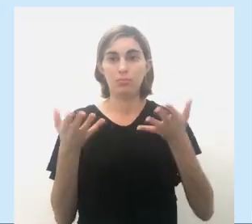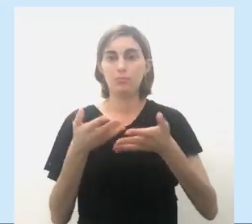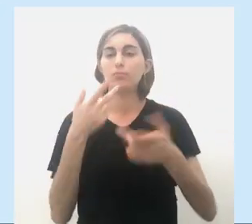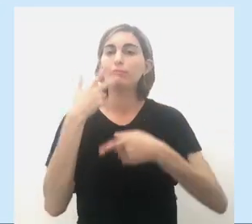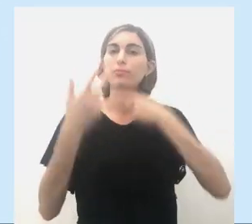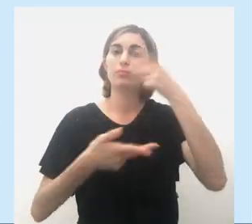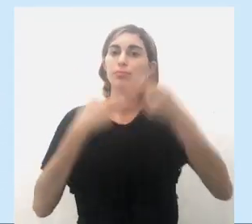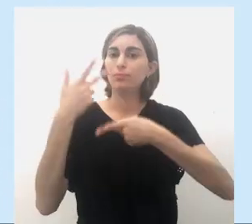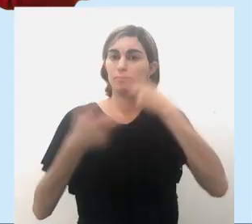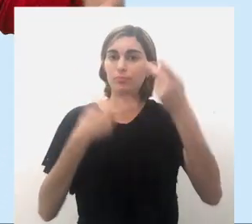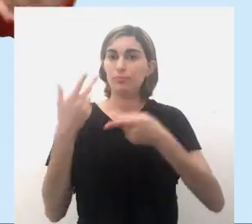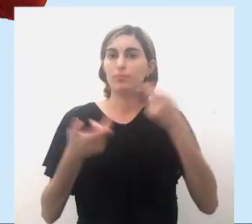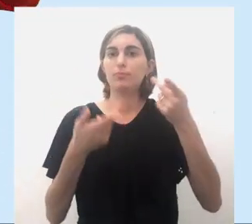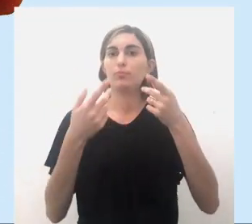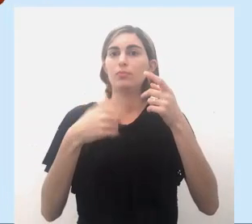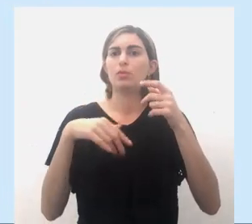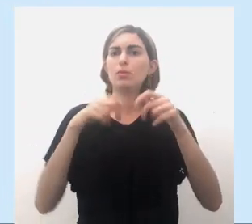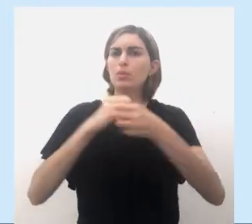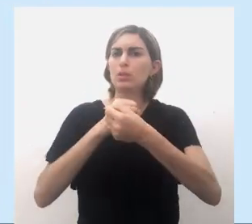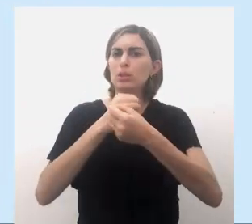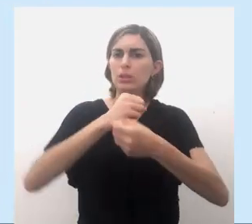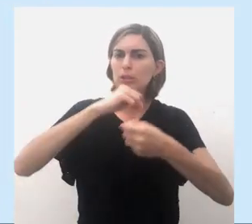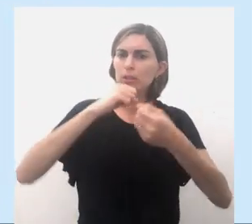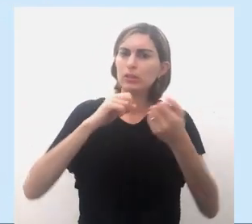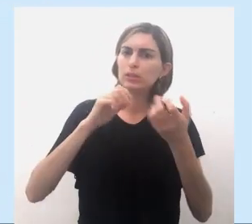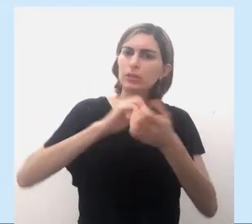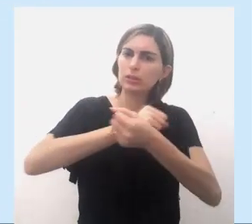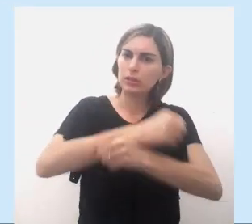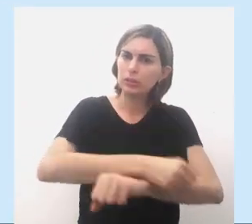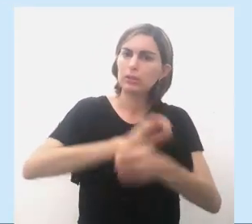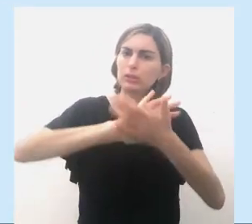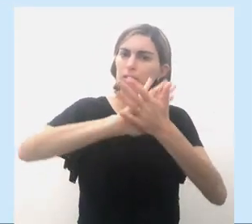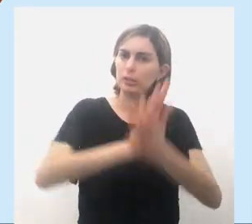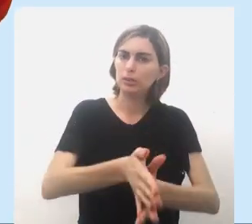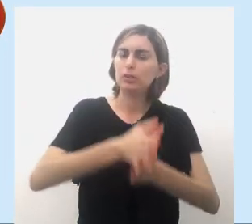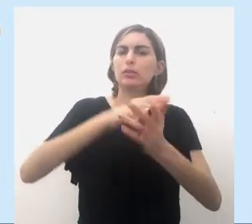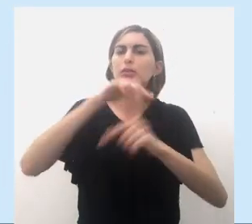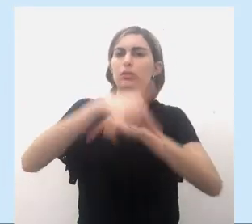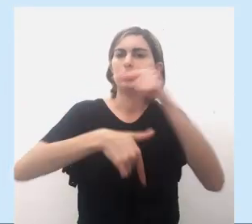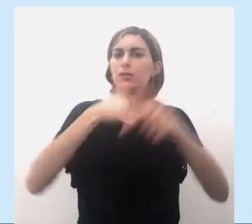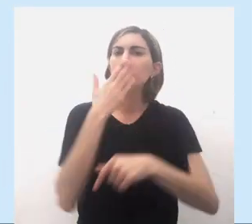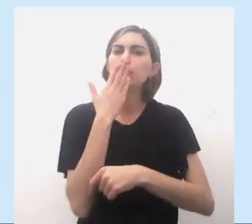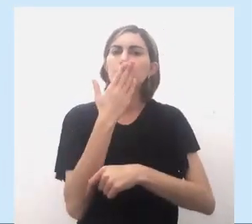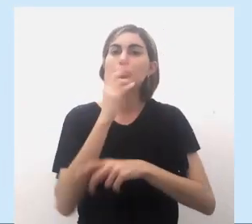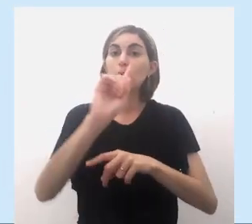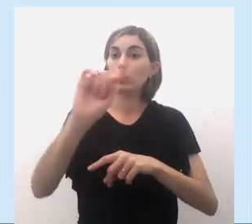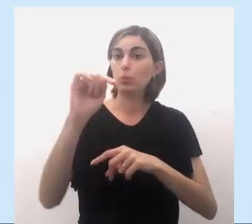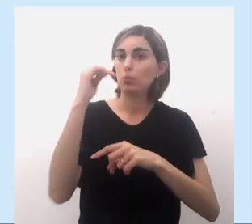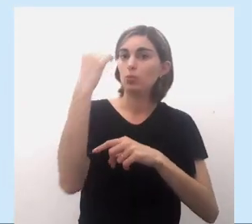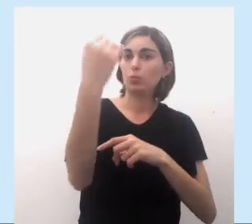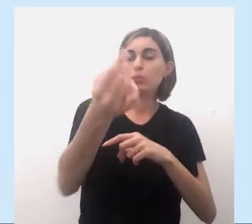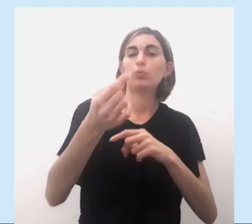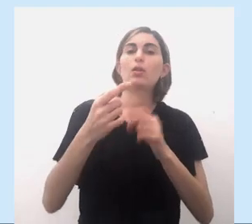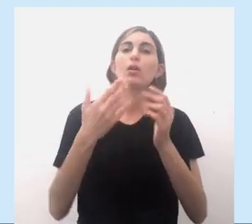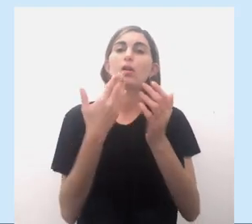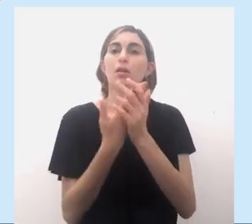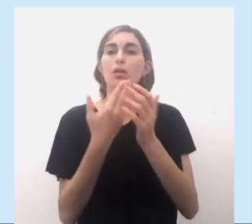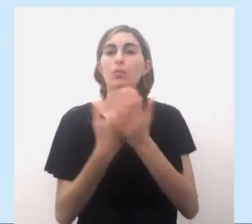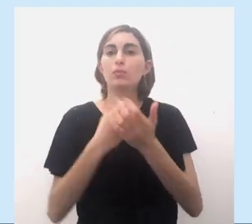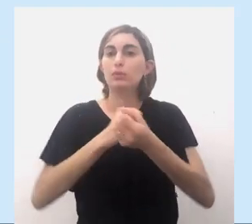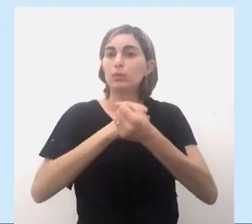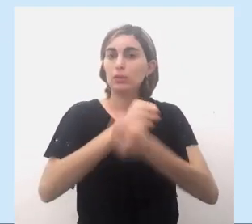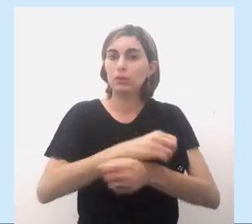Hoje nós vamos falar sobre a questão da exploração do trabalho indígena e na próxima aula falaremos